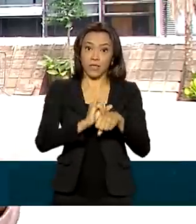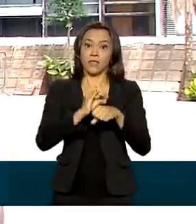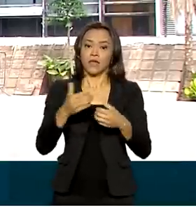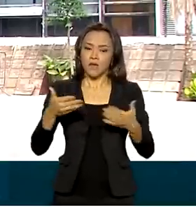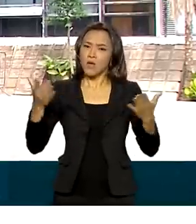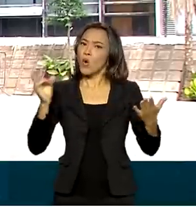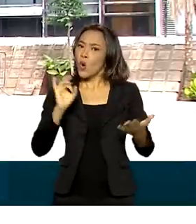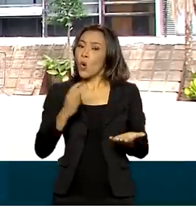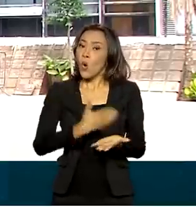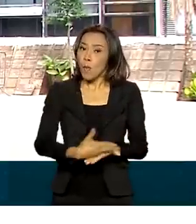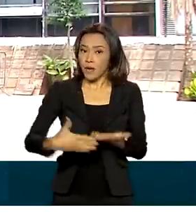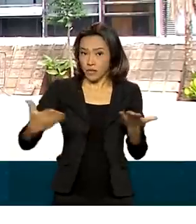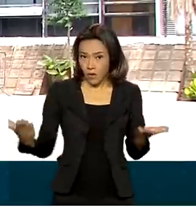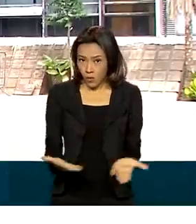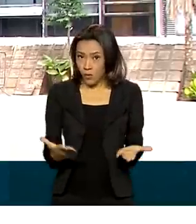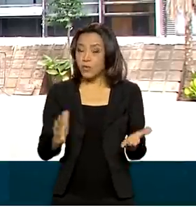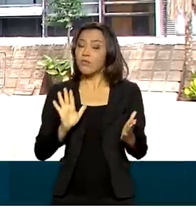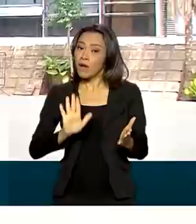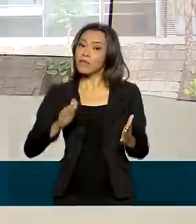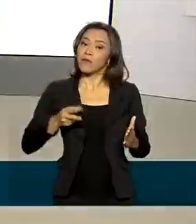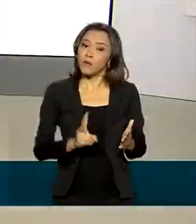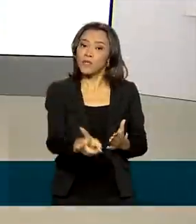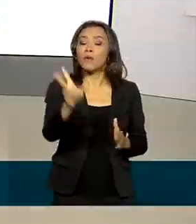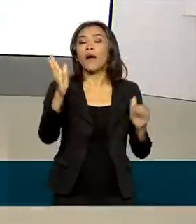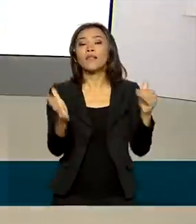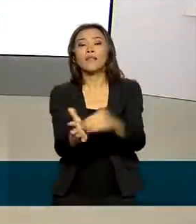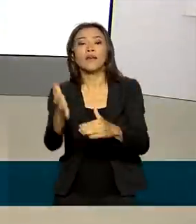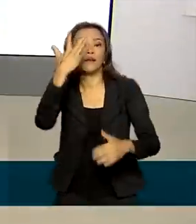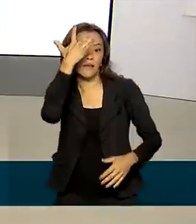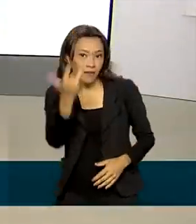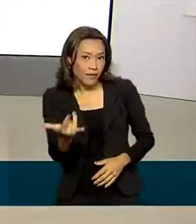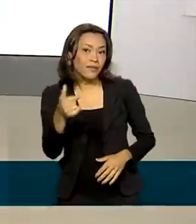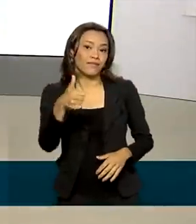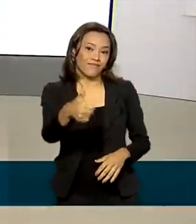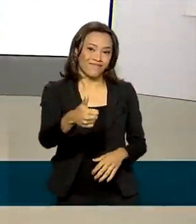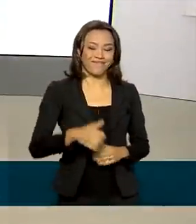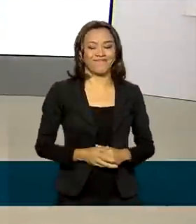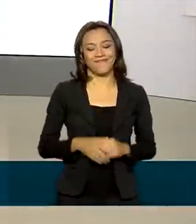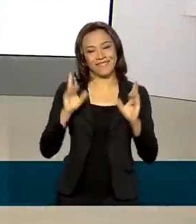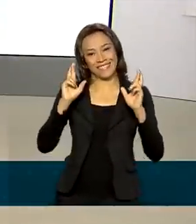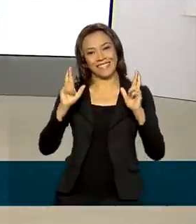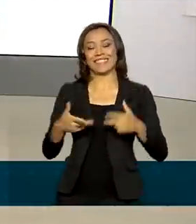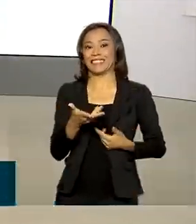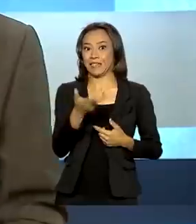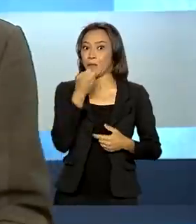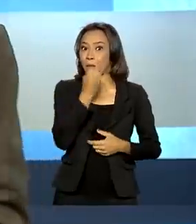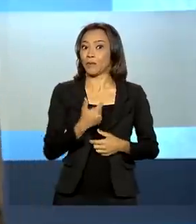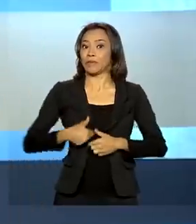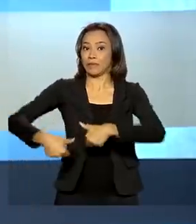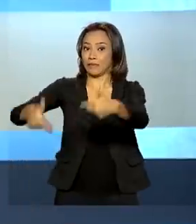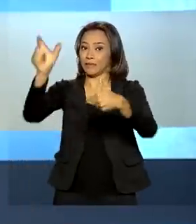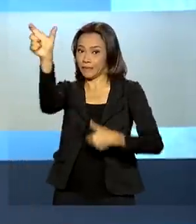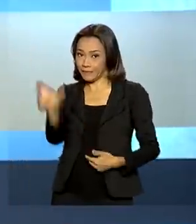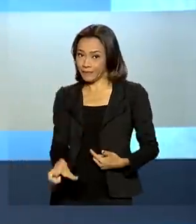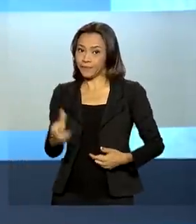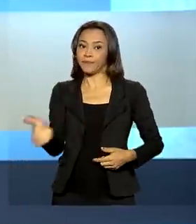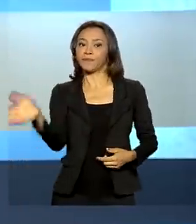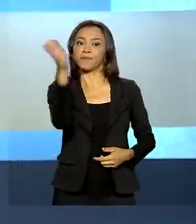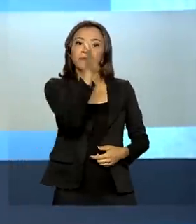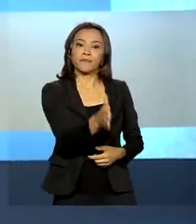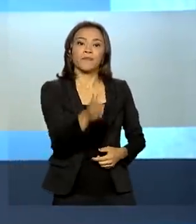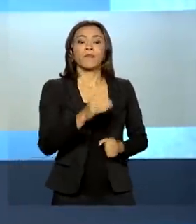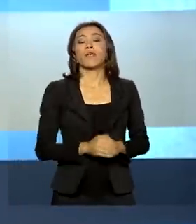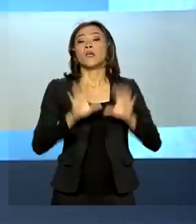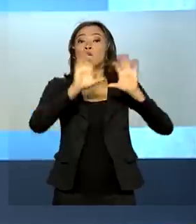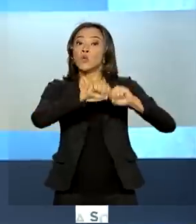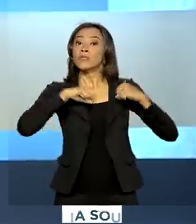prossiga até amanhã. Voltamos com você. Muita expectativa mesmo. Márcia, bom trabalho aí para você. Um seminário virtual